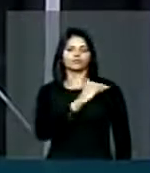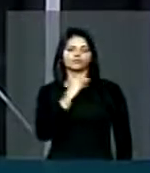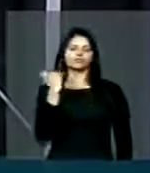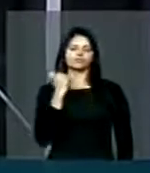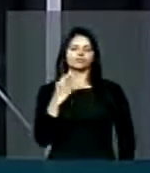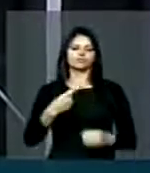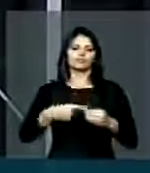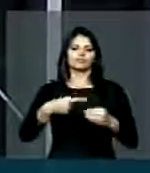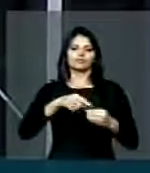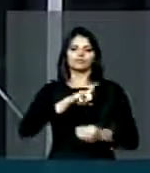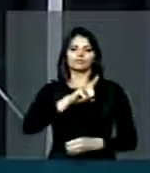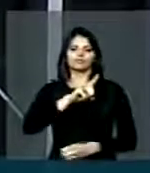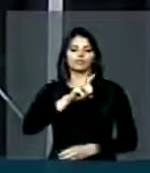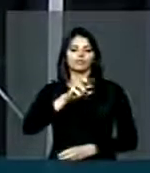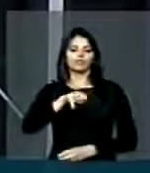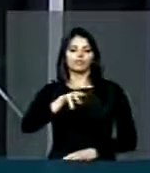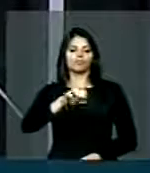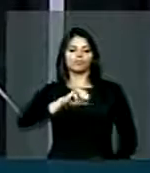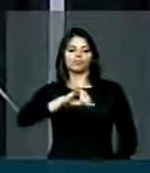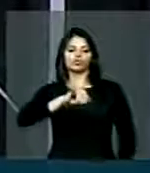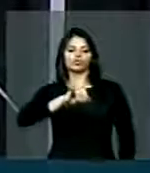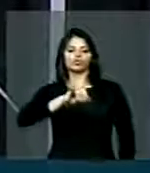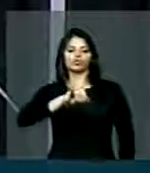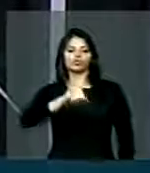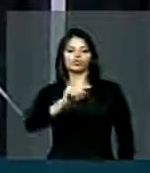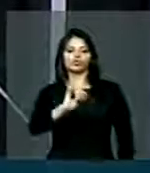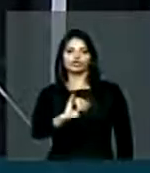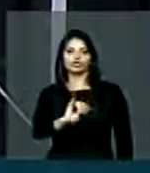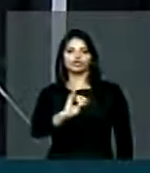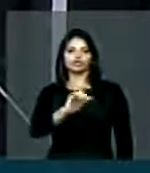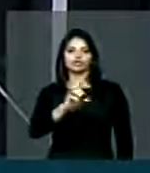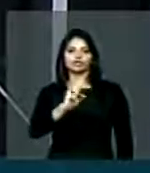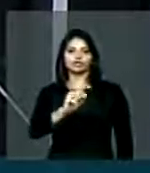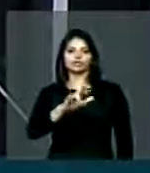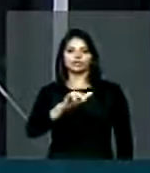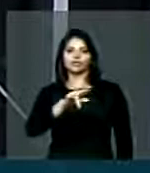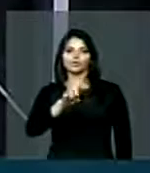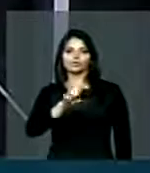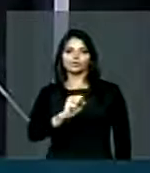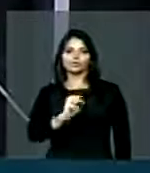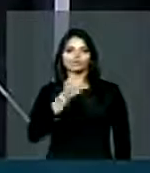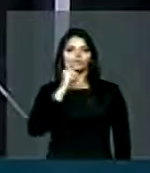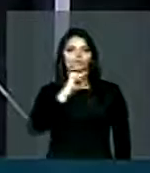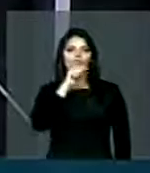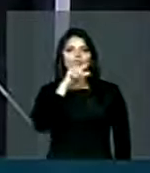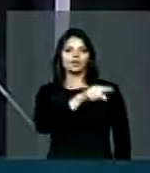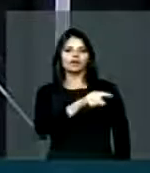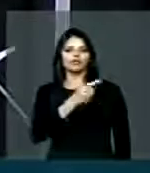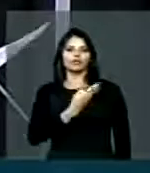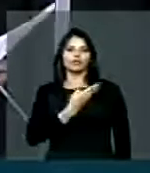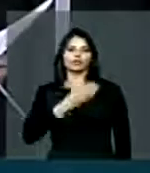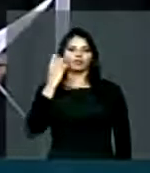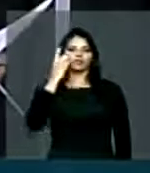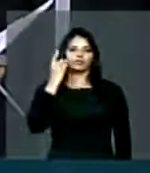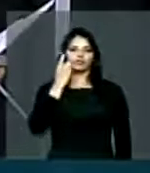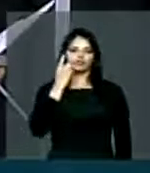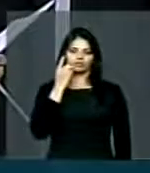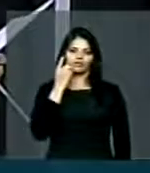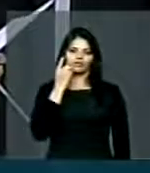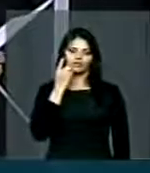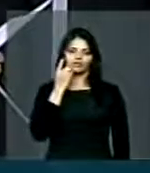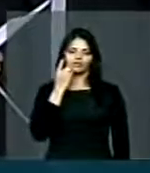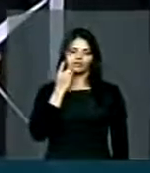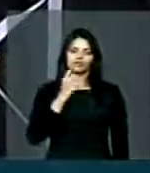cidade de Mogi das Cruzes, mãe do nosso colega deputado Giúji Abe. Por isso,